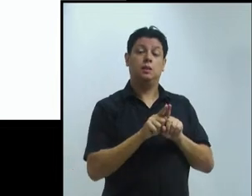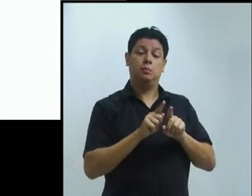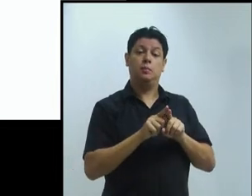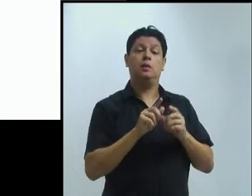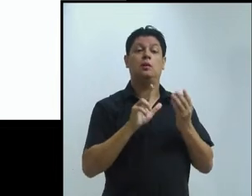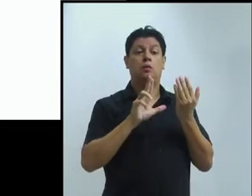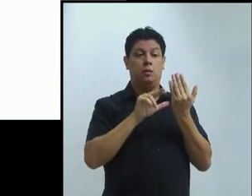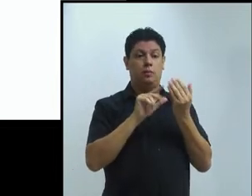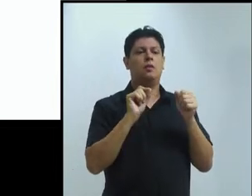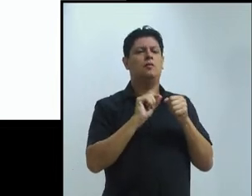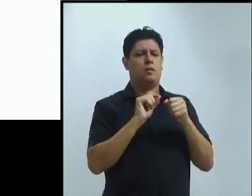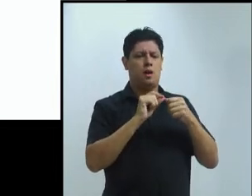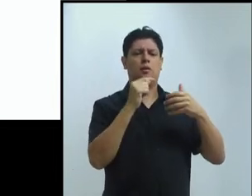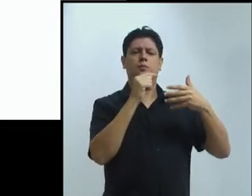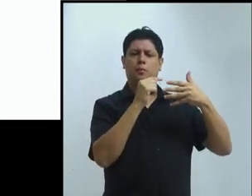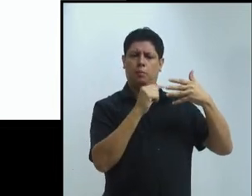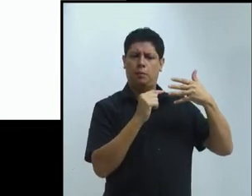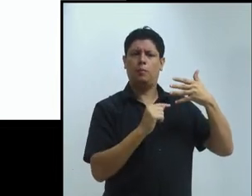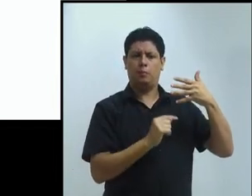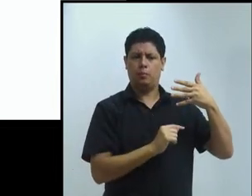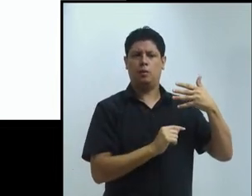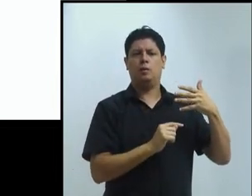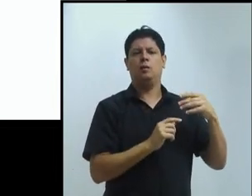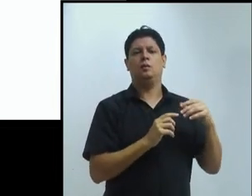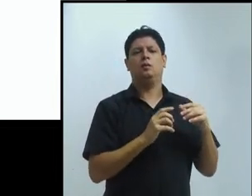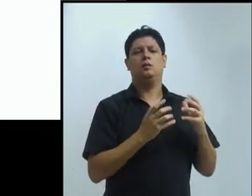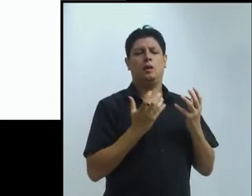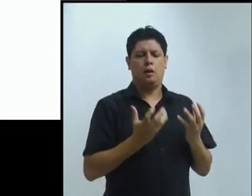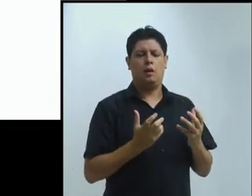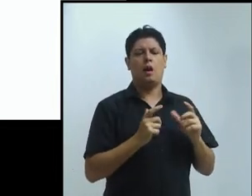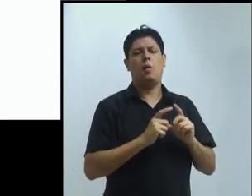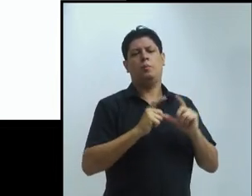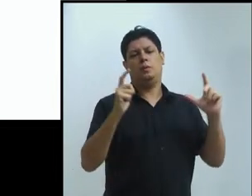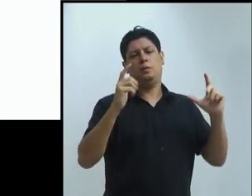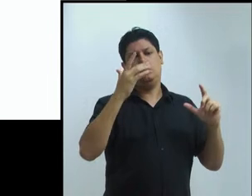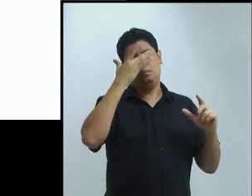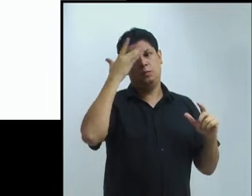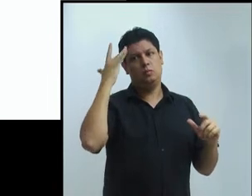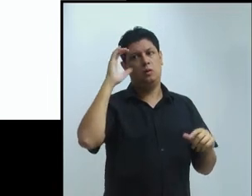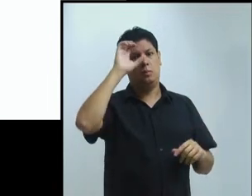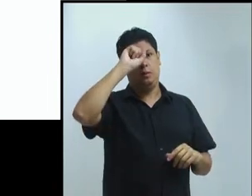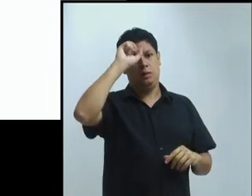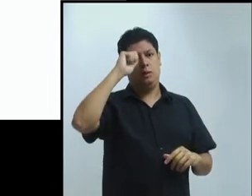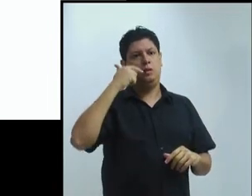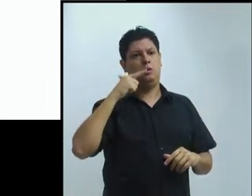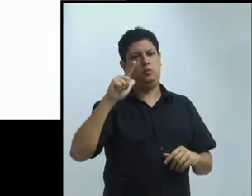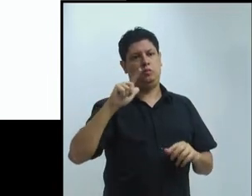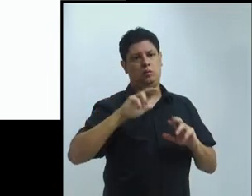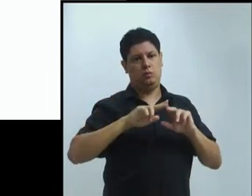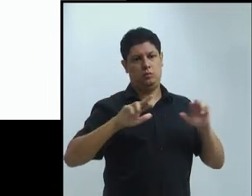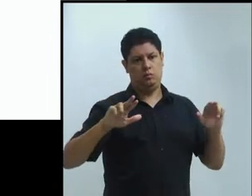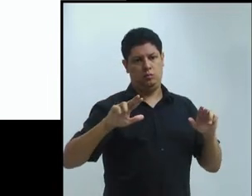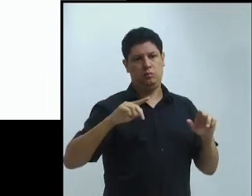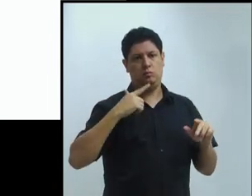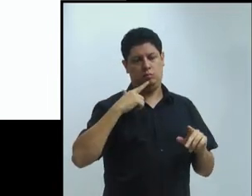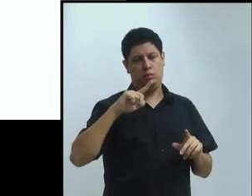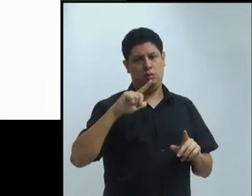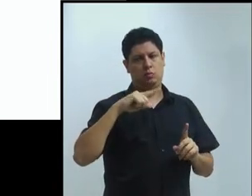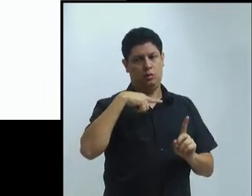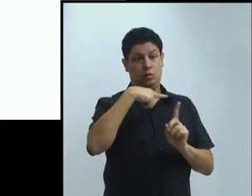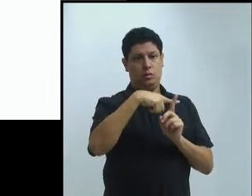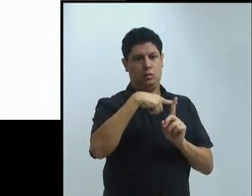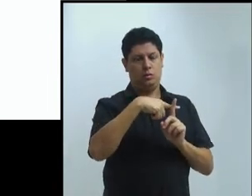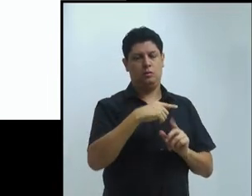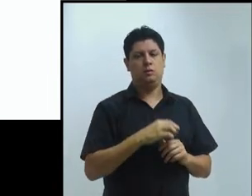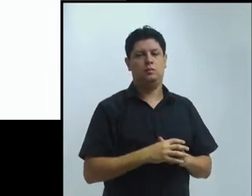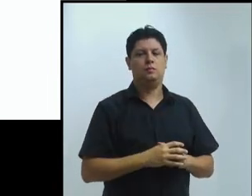Aqui, no programa de pós-graduação, nós temos muitas ações. discentes, nós recebemos